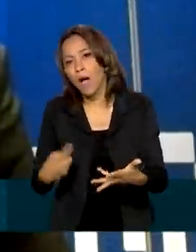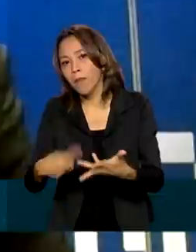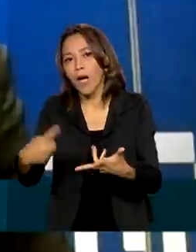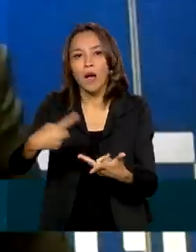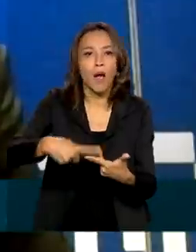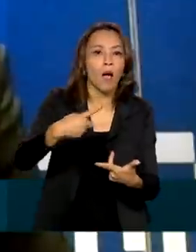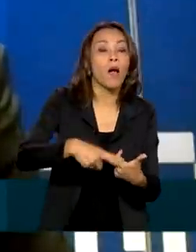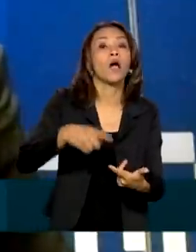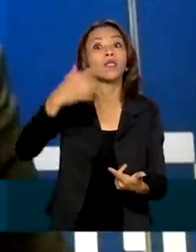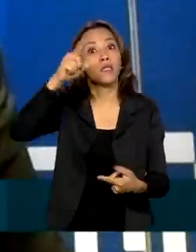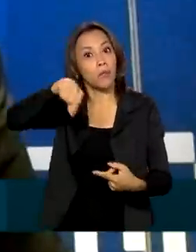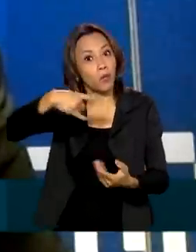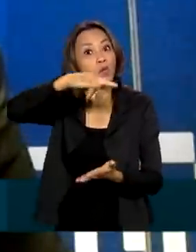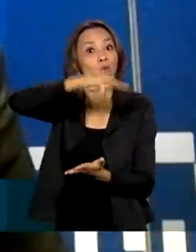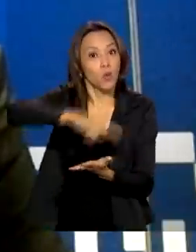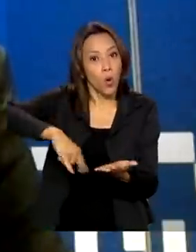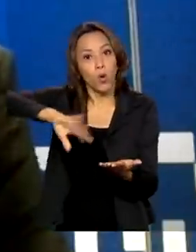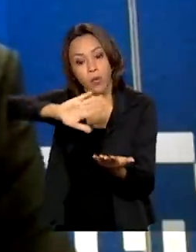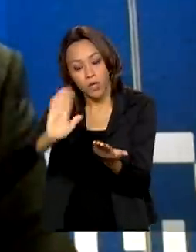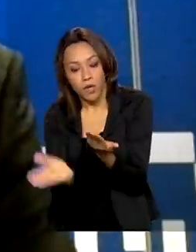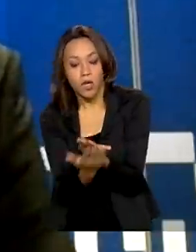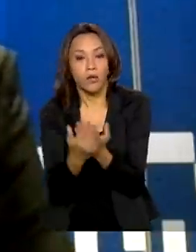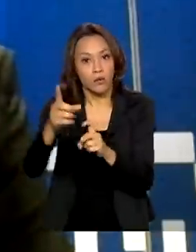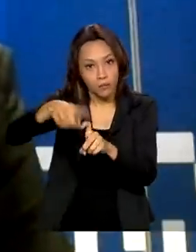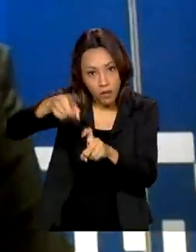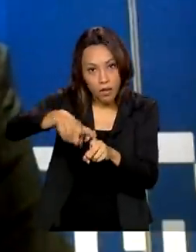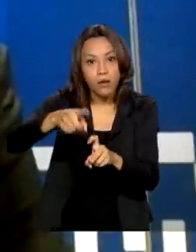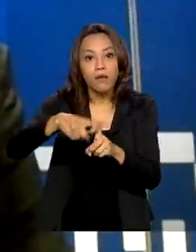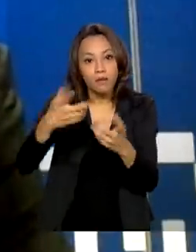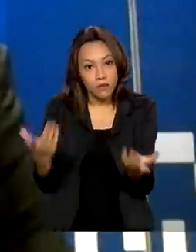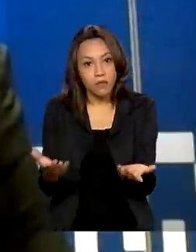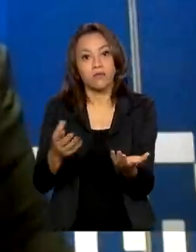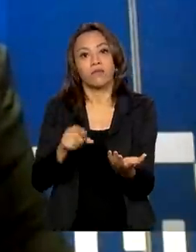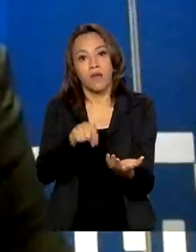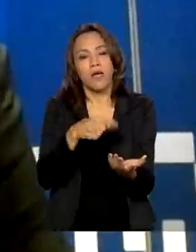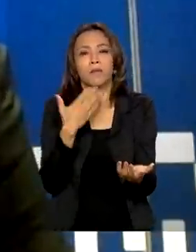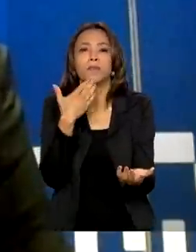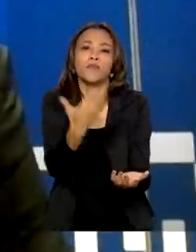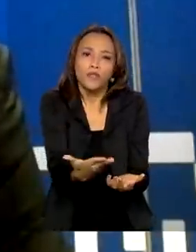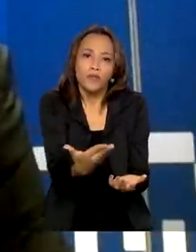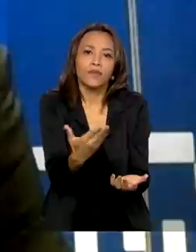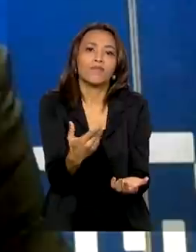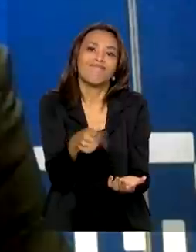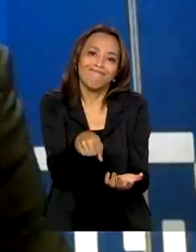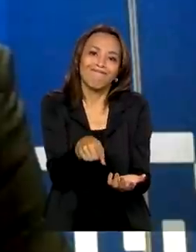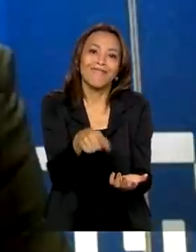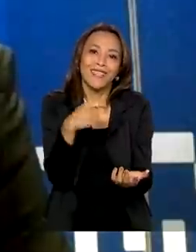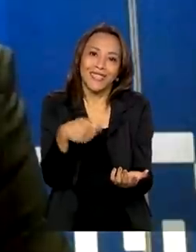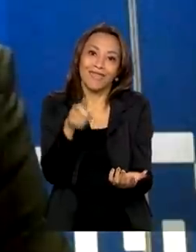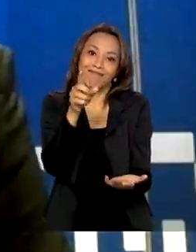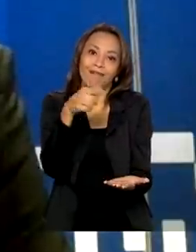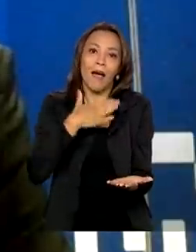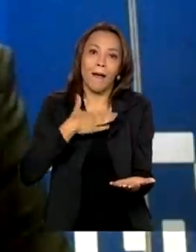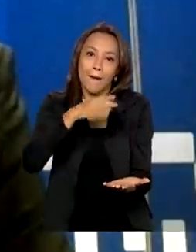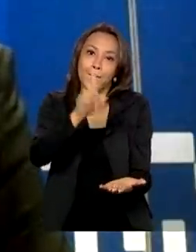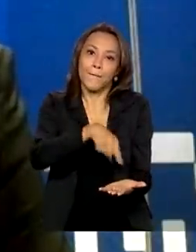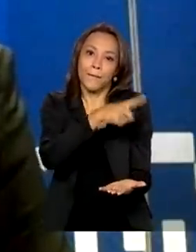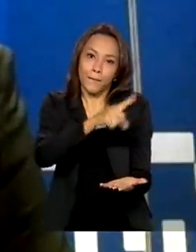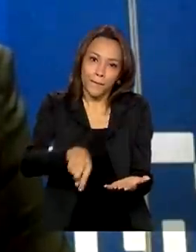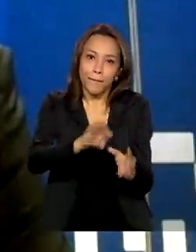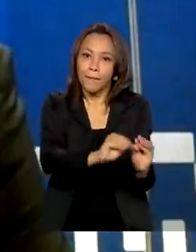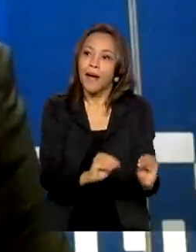os documentos comprobatórios, um aldo médico, um resultado de exame, enfim, aí ele vai solicitar que ele faça a prova na